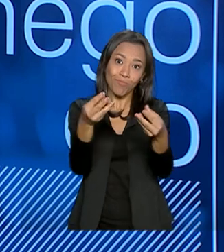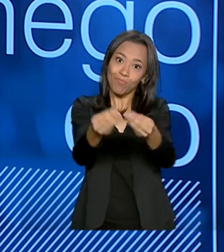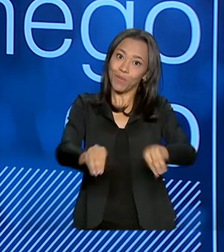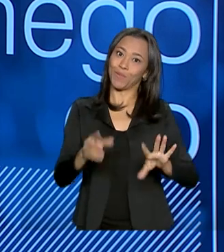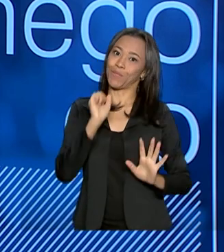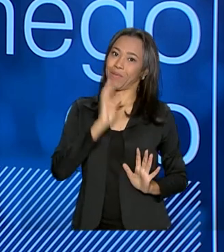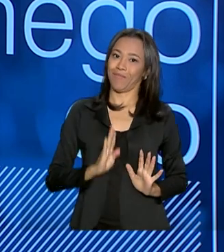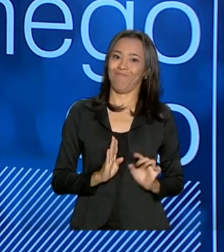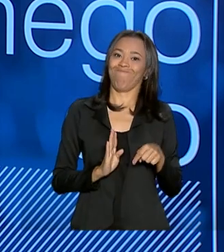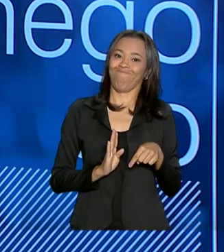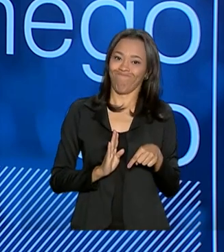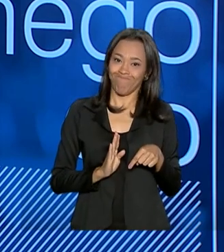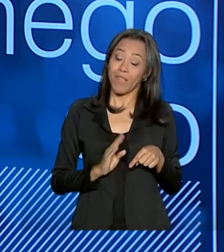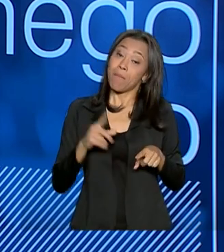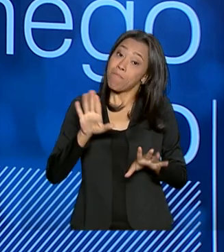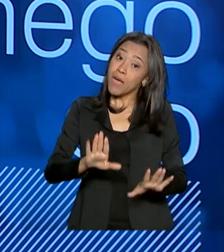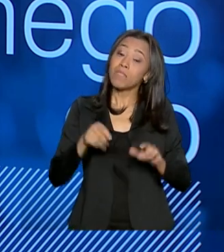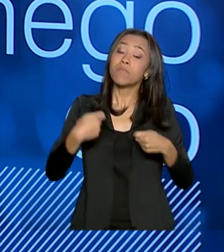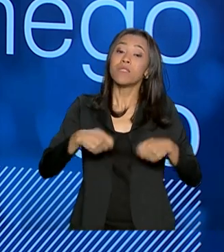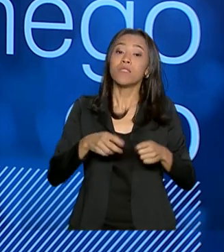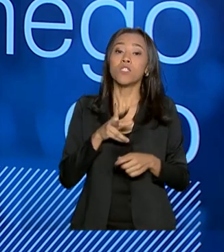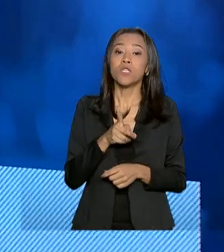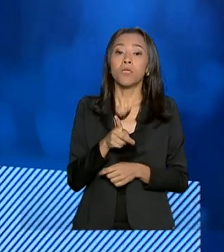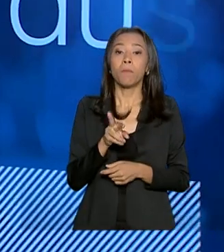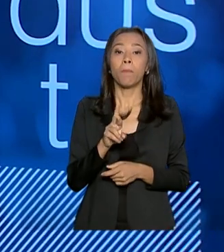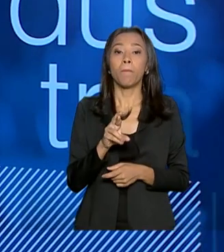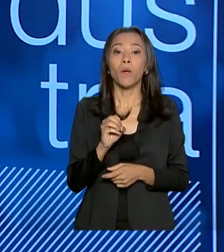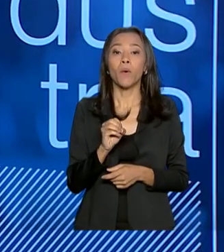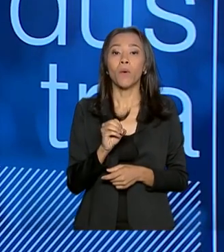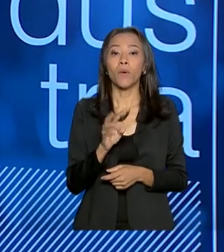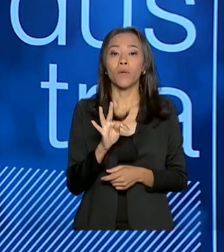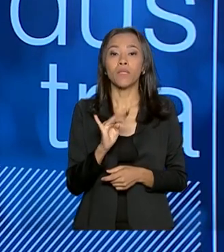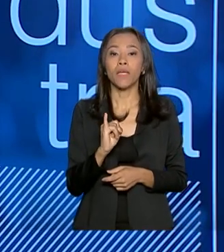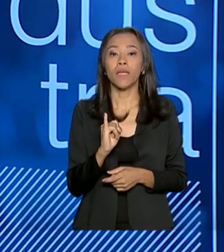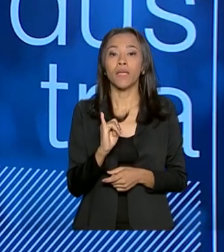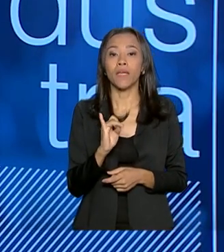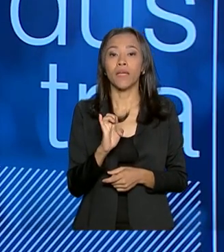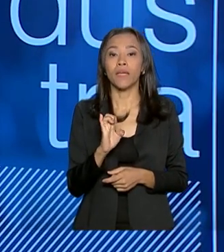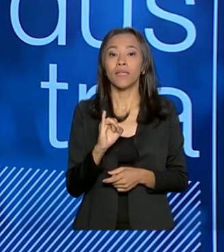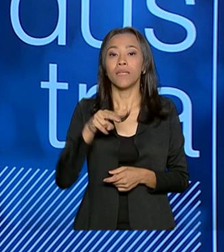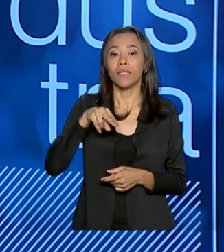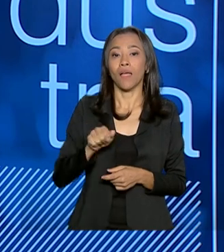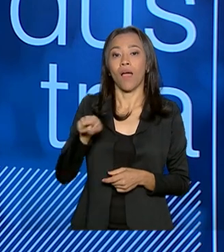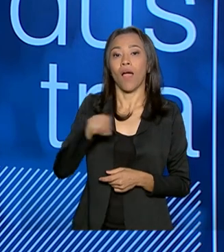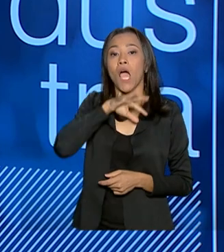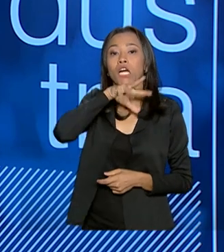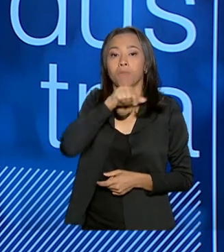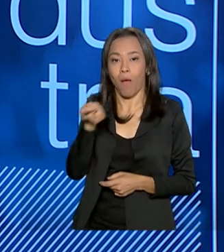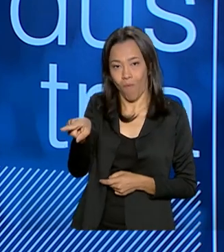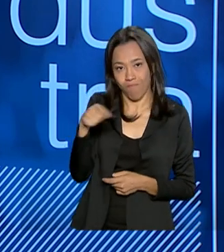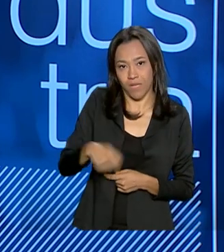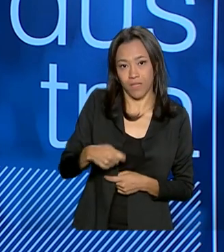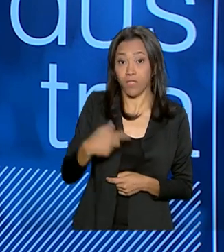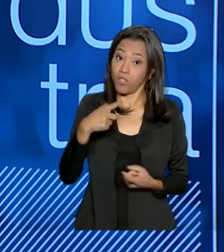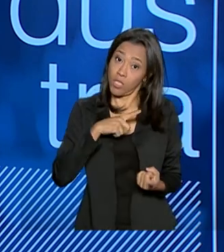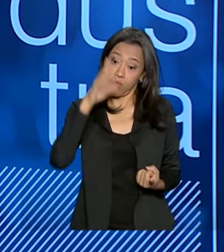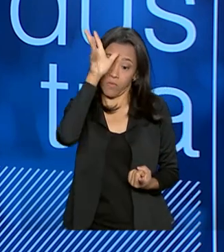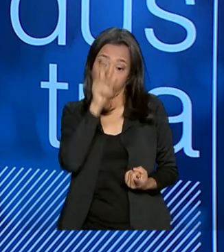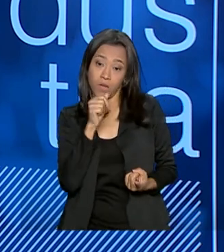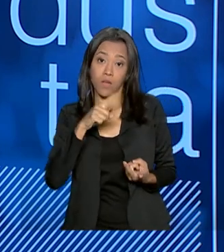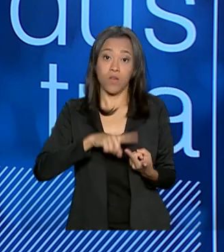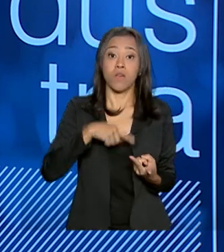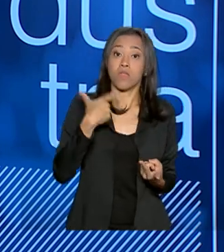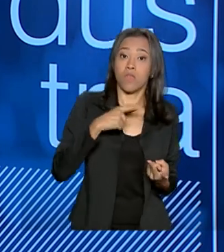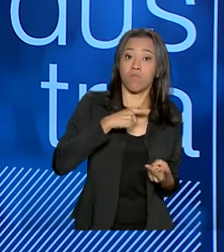a China vai precisar de proteína animal. Então, nós temos produção de suínos, nós temos produção de frangos e temos produção da